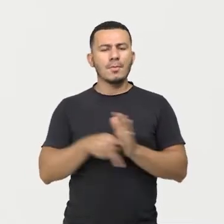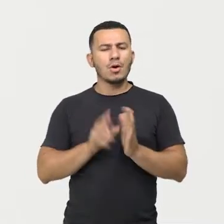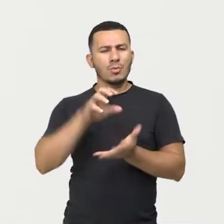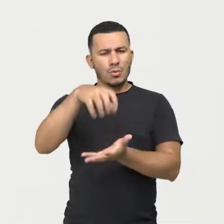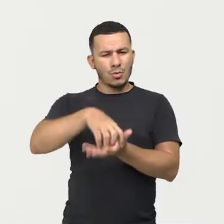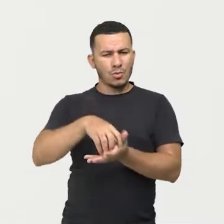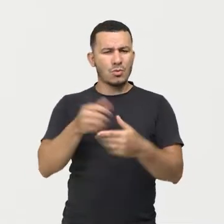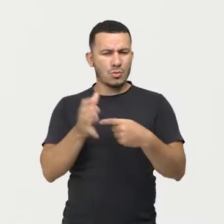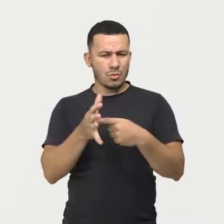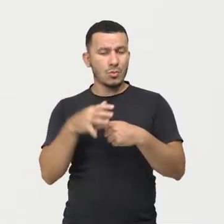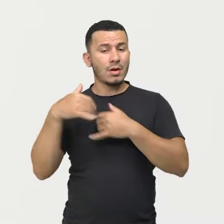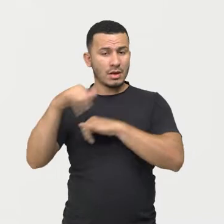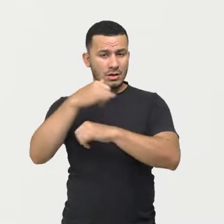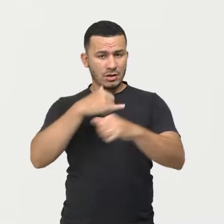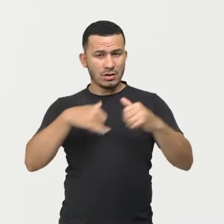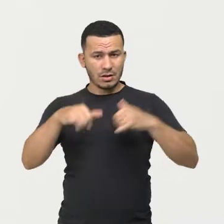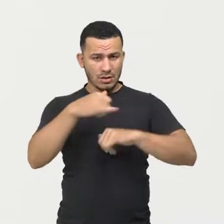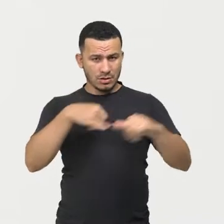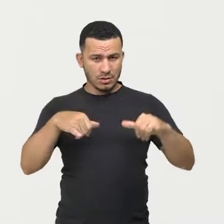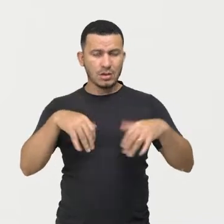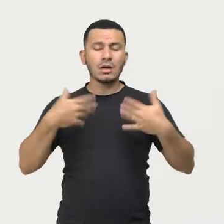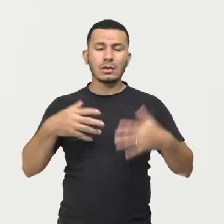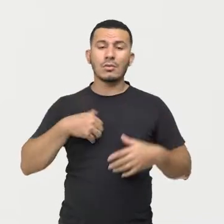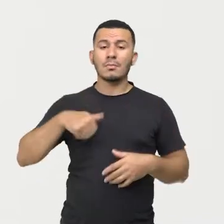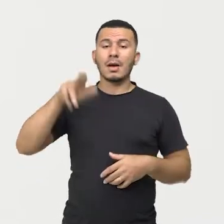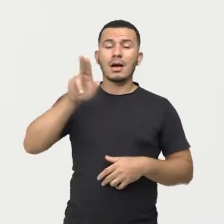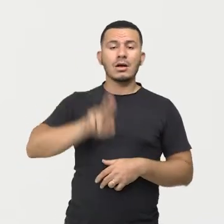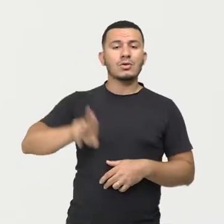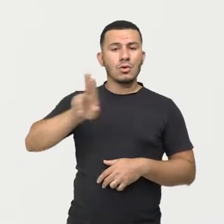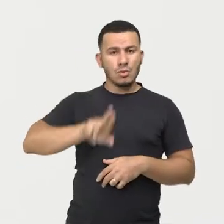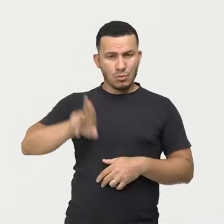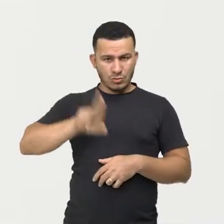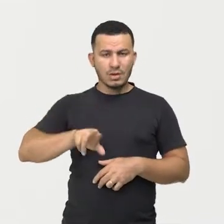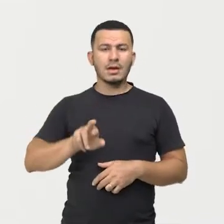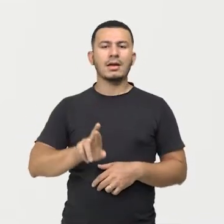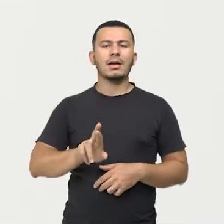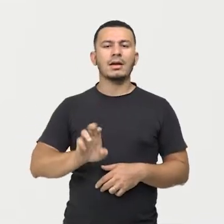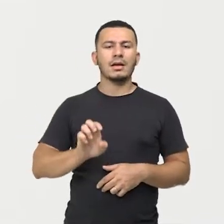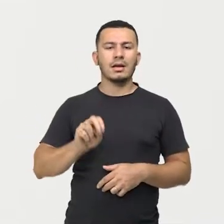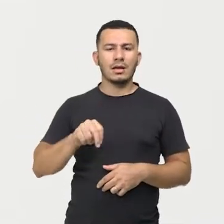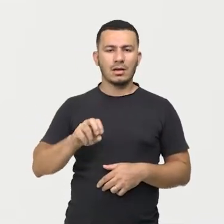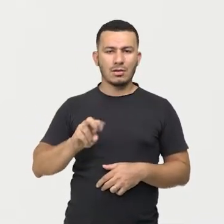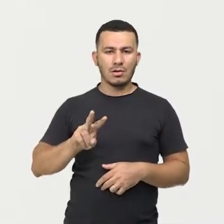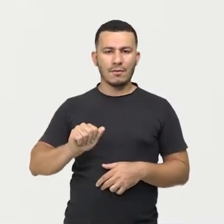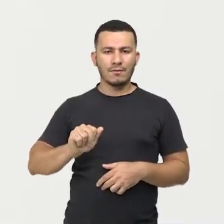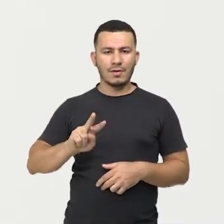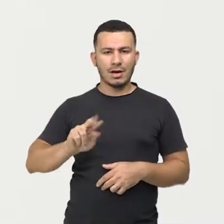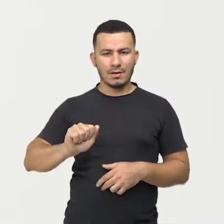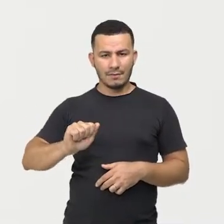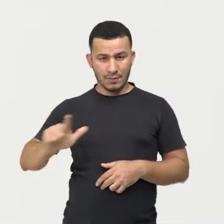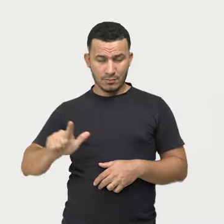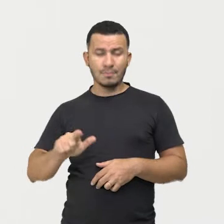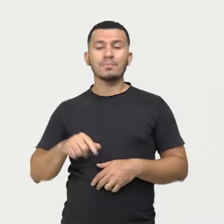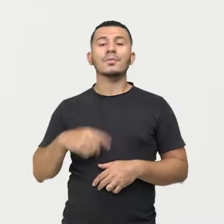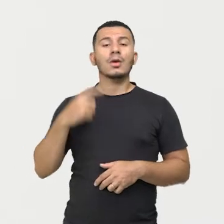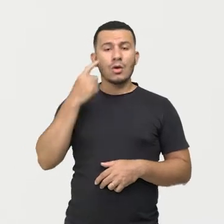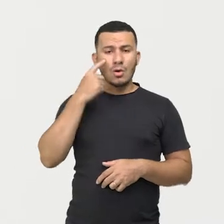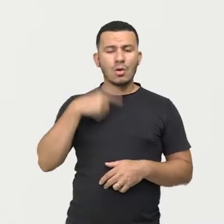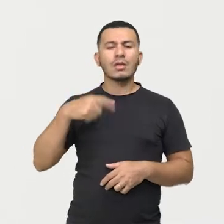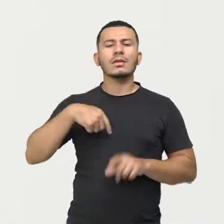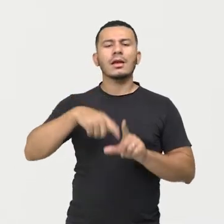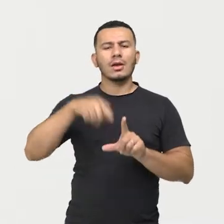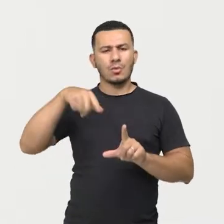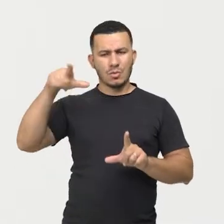Então, a gente vai utilizar muito mais fontes renováveis do que fontes não renováveis. A gente observa aqui, por exemplo, dentro desse